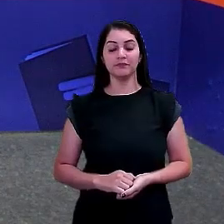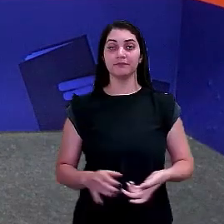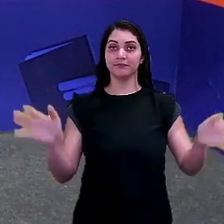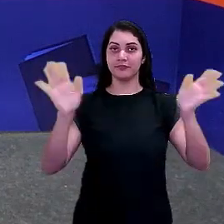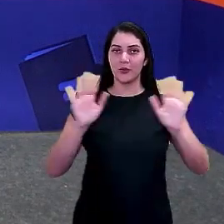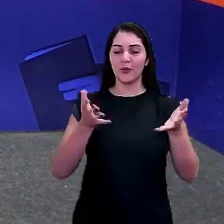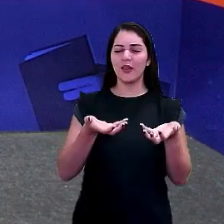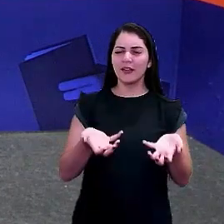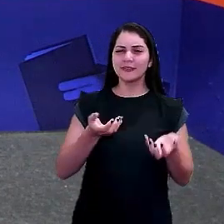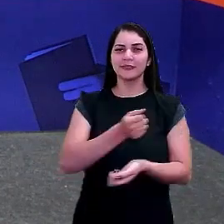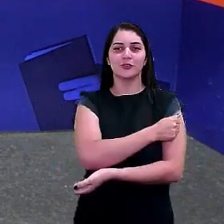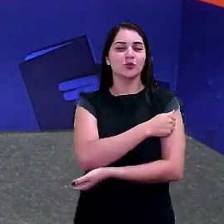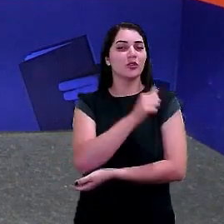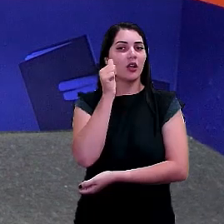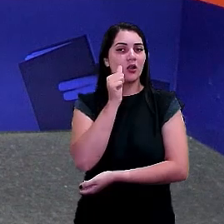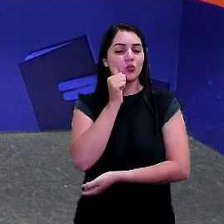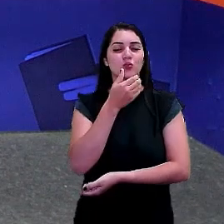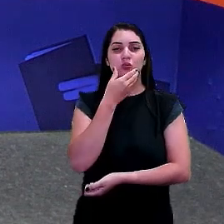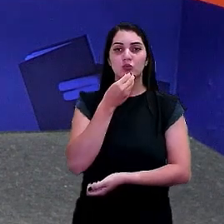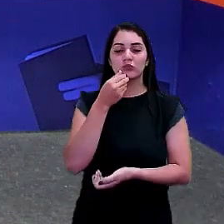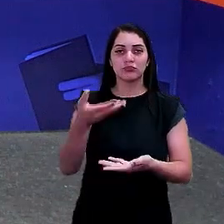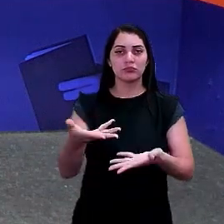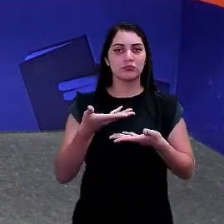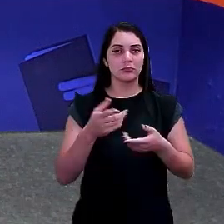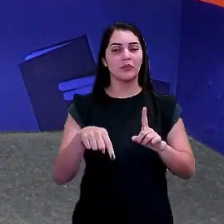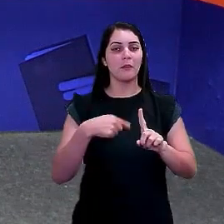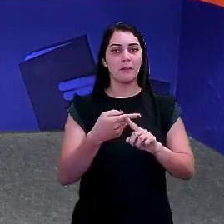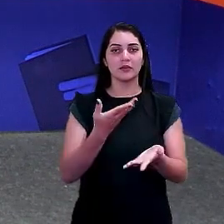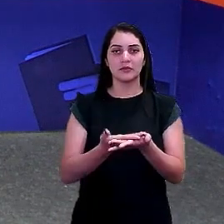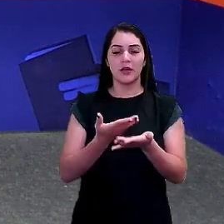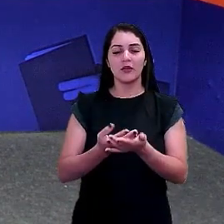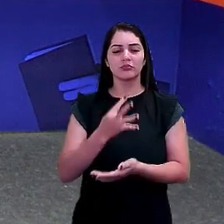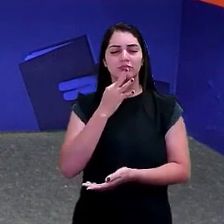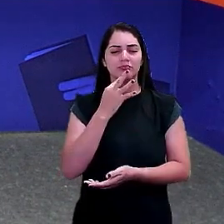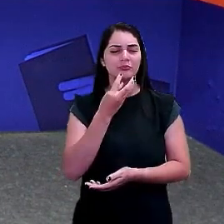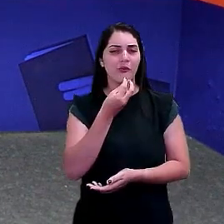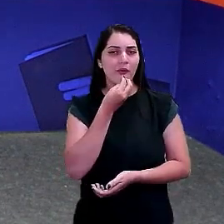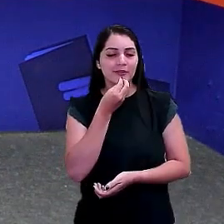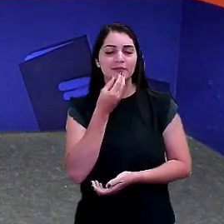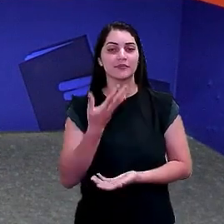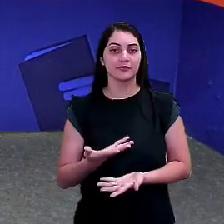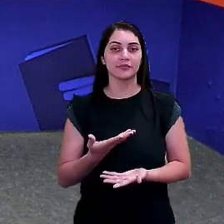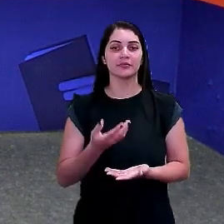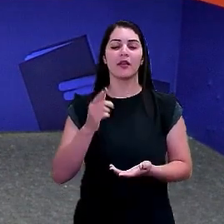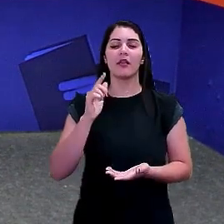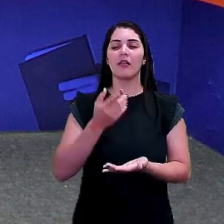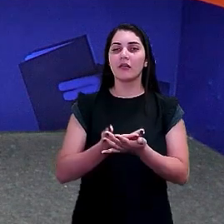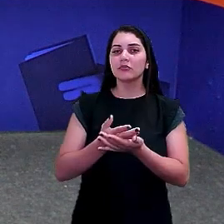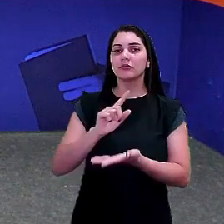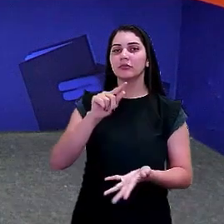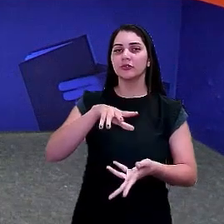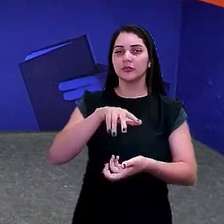Olá, queridos? Queridos alunos, queridos alunas, sejam bem-vindos a mais uma aula do Fortalecimento Pedagógico, aula de Geografia,